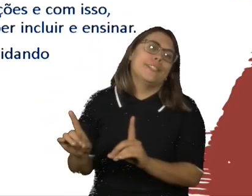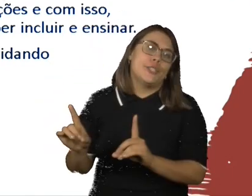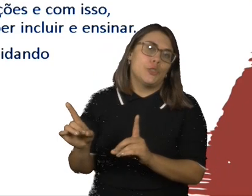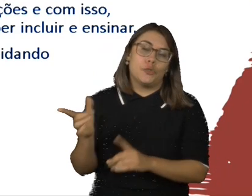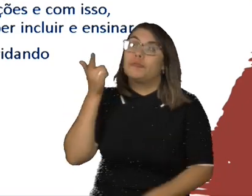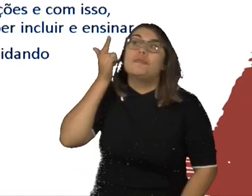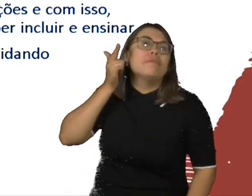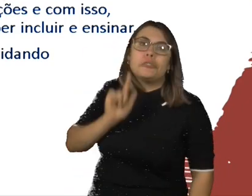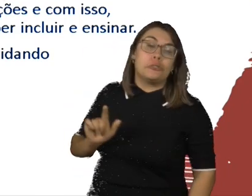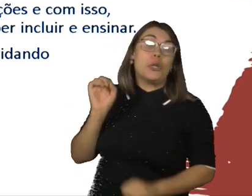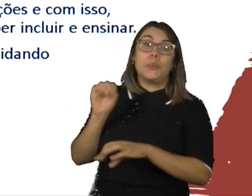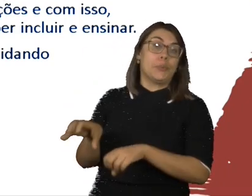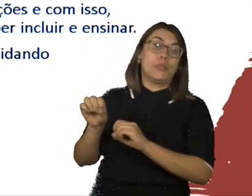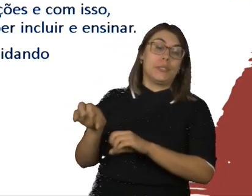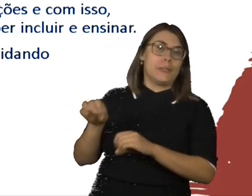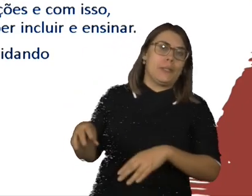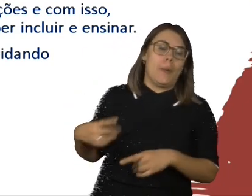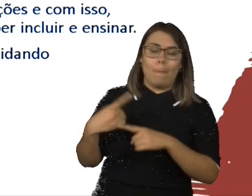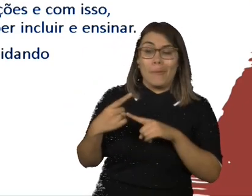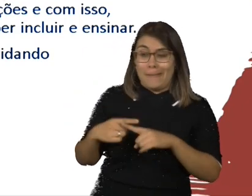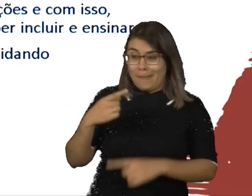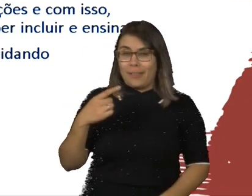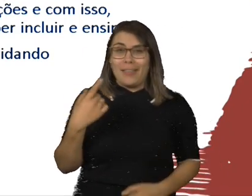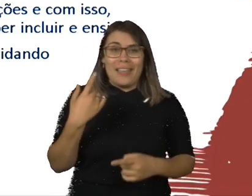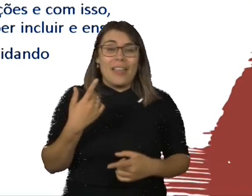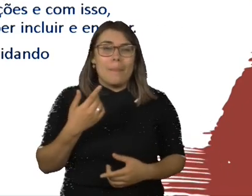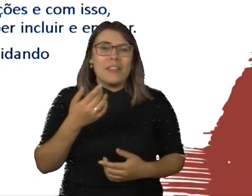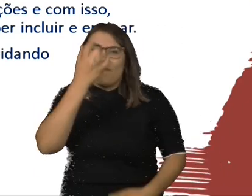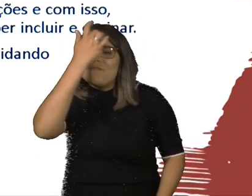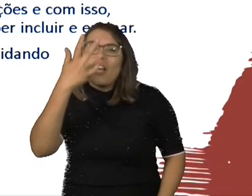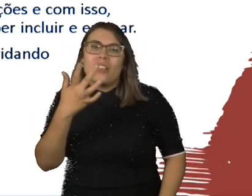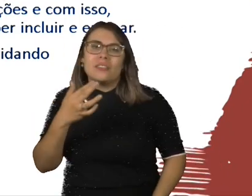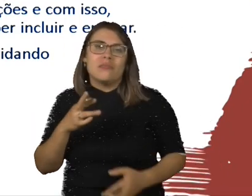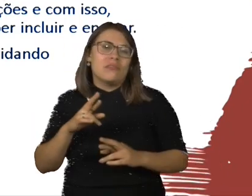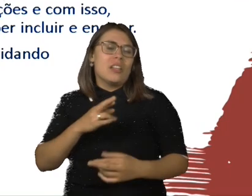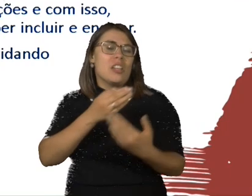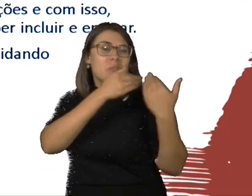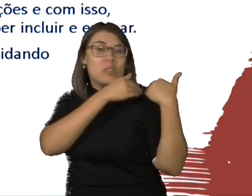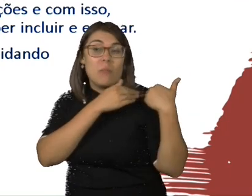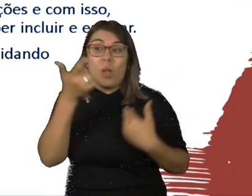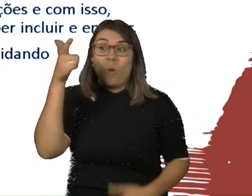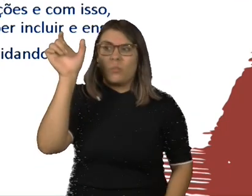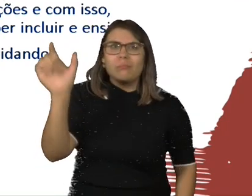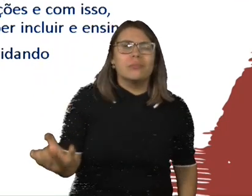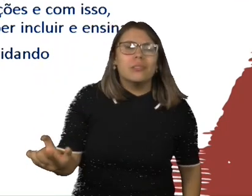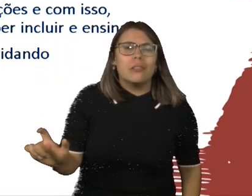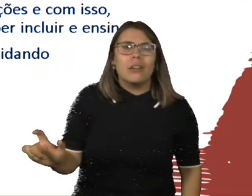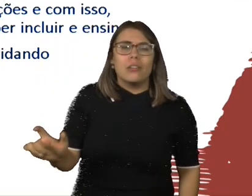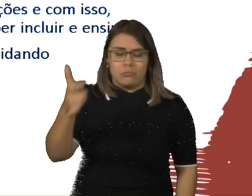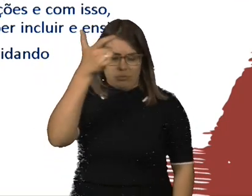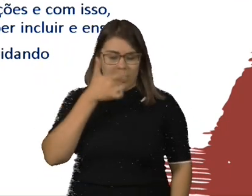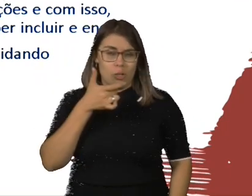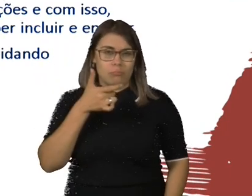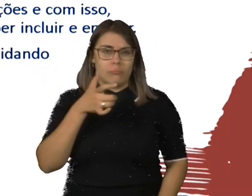do que eu me colocar numa mente diversa para operar no campo das possibilidades. Uma mente limitada é uma mentalidade, um mindset